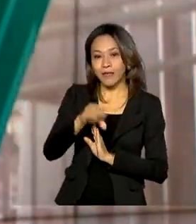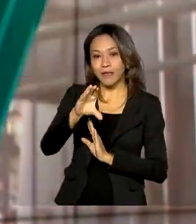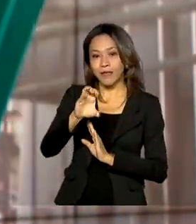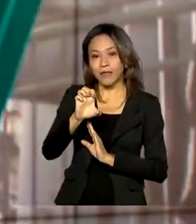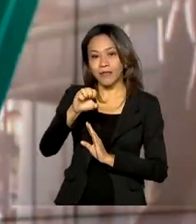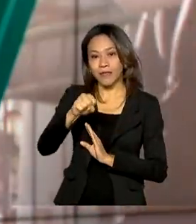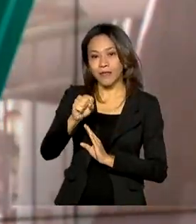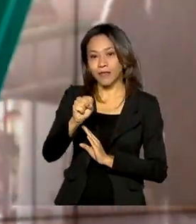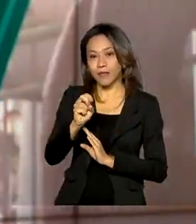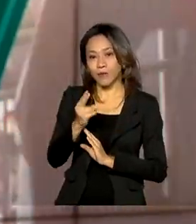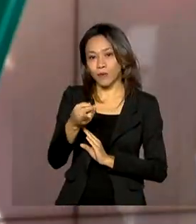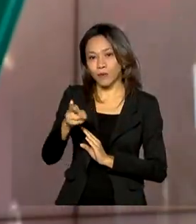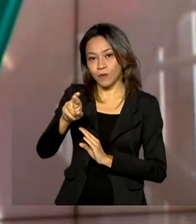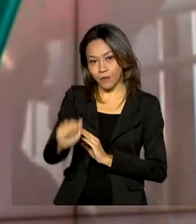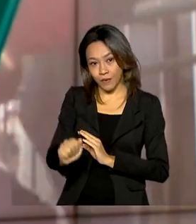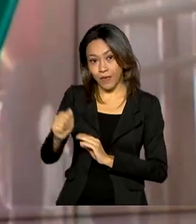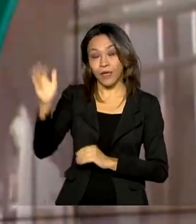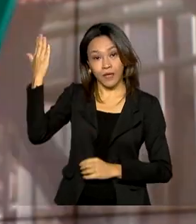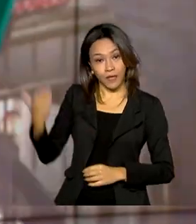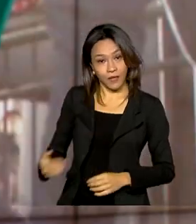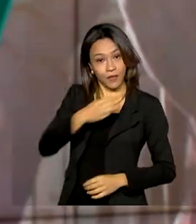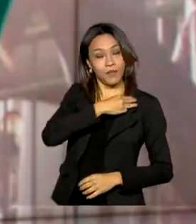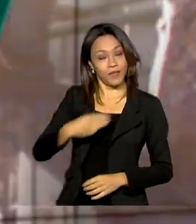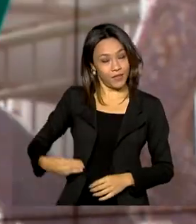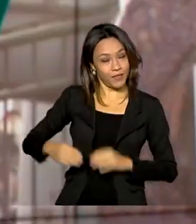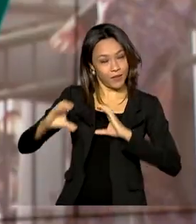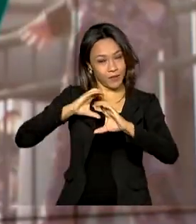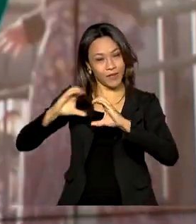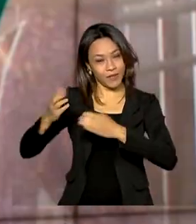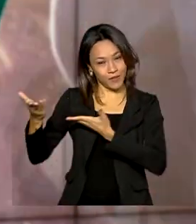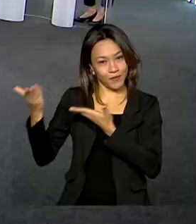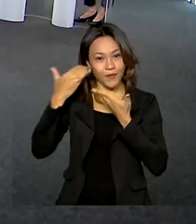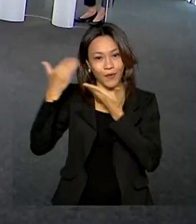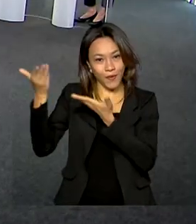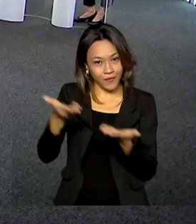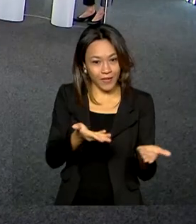e o ministro das Comunicações, Fábio Faria, foi o convidado.